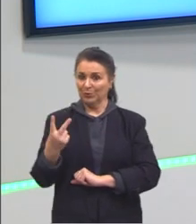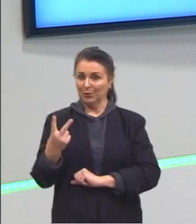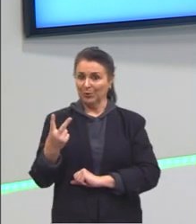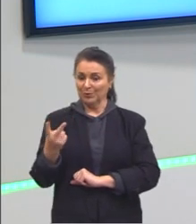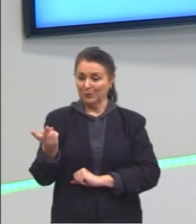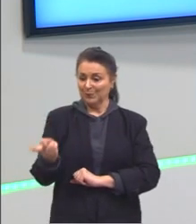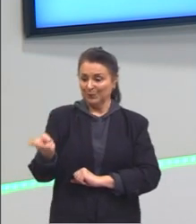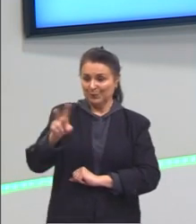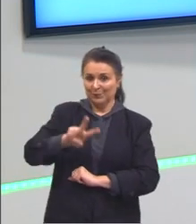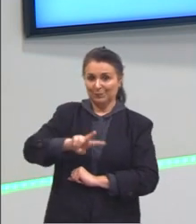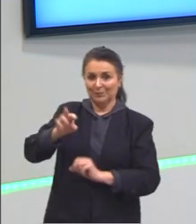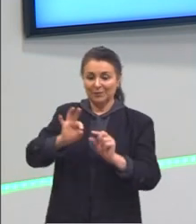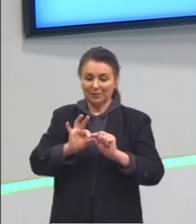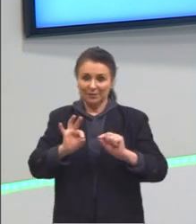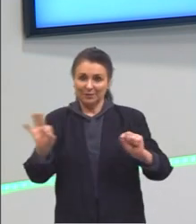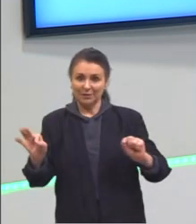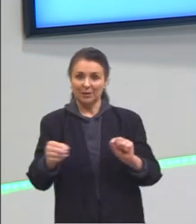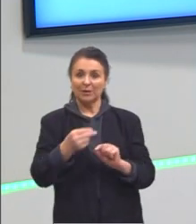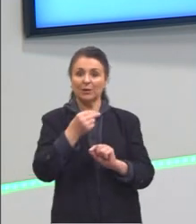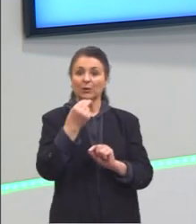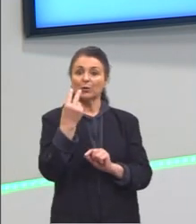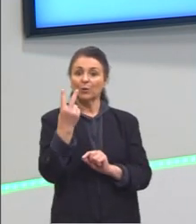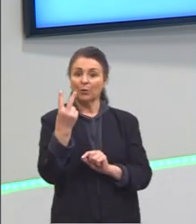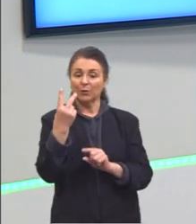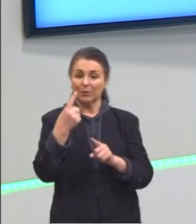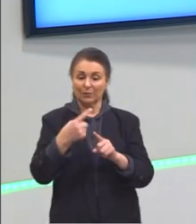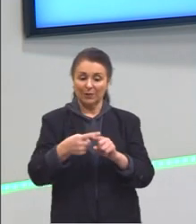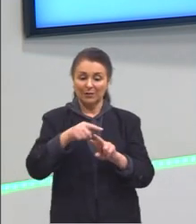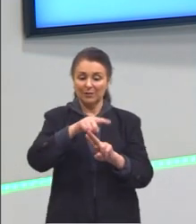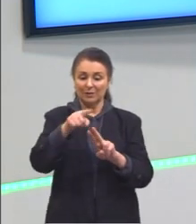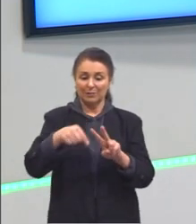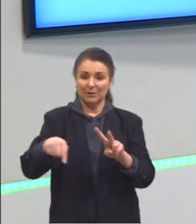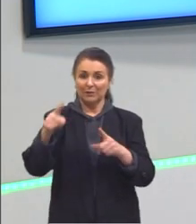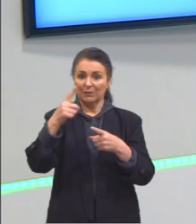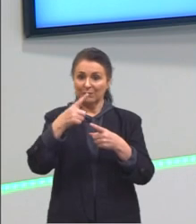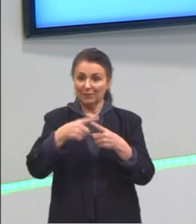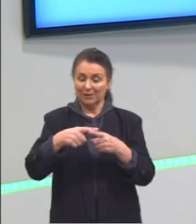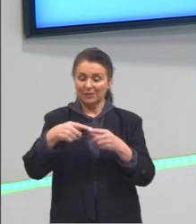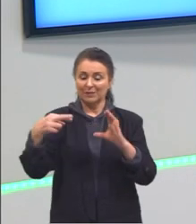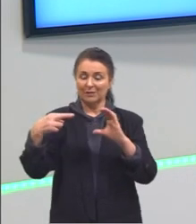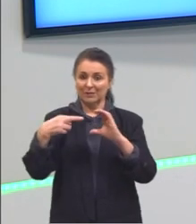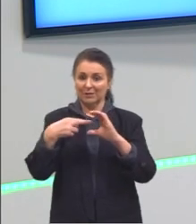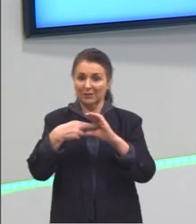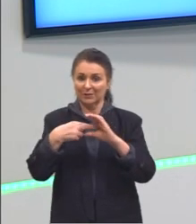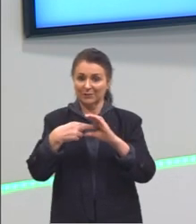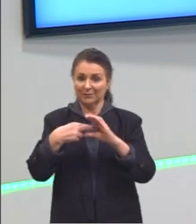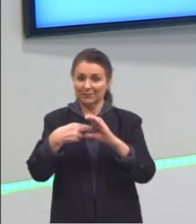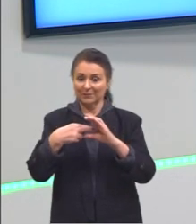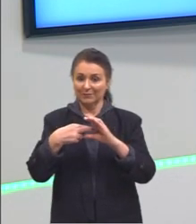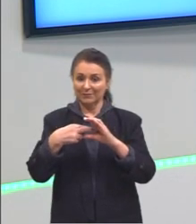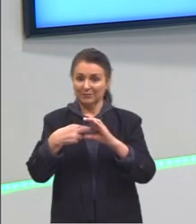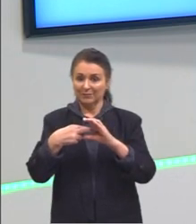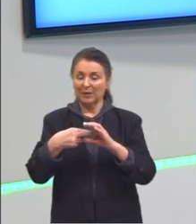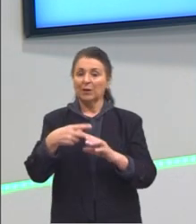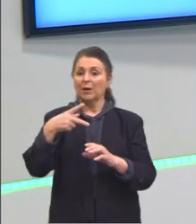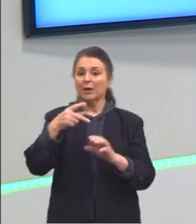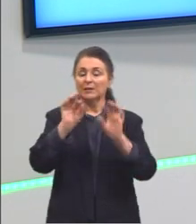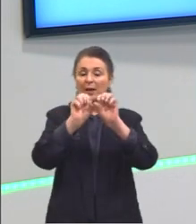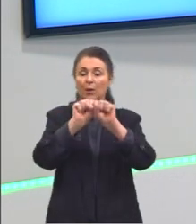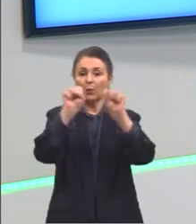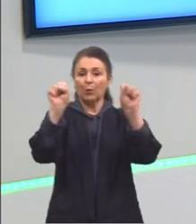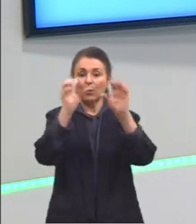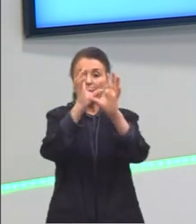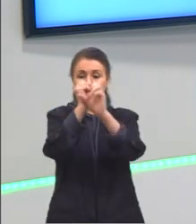o comprimento é dado por 2 vezes pi vezes raio. Este, então, seria o perímetro ou